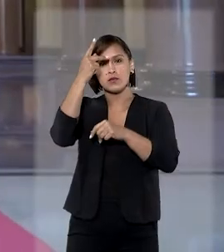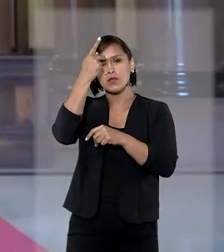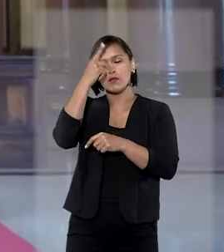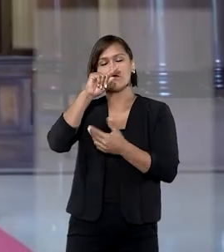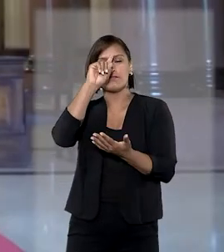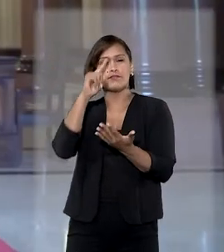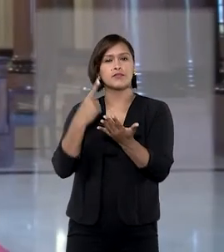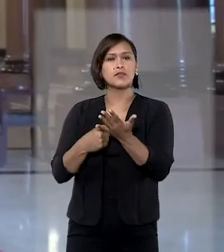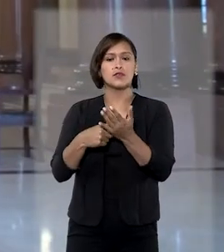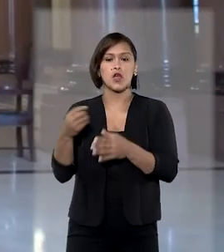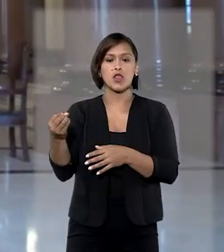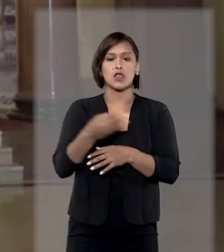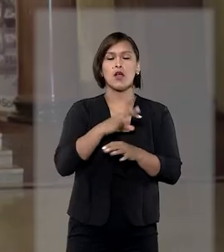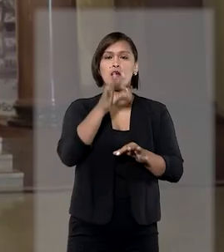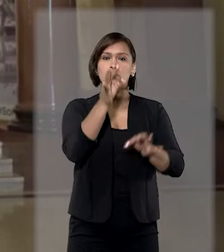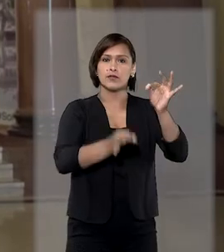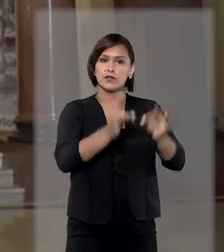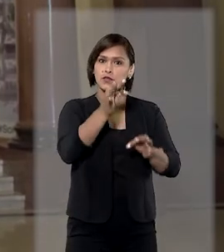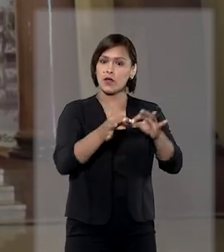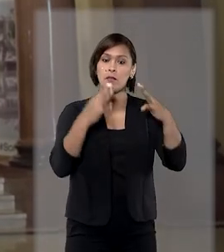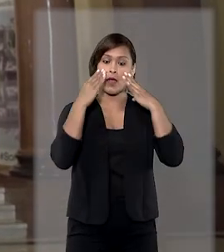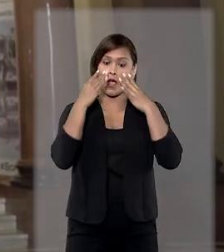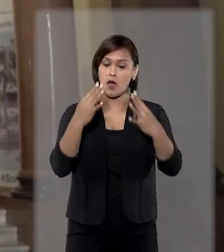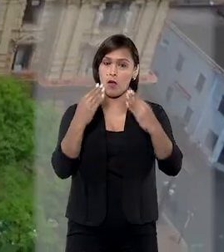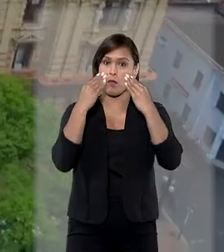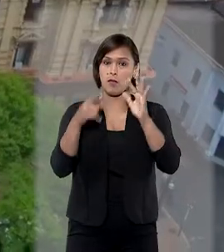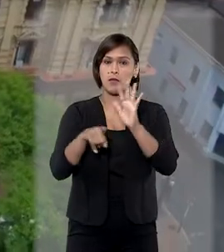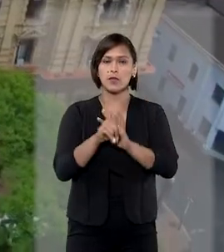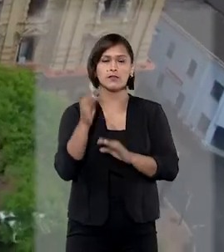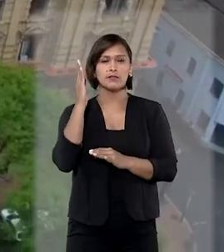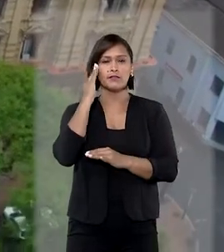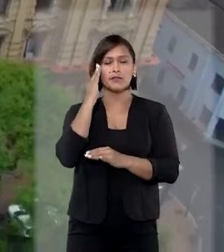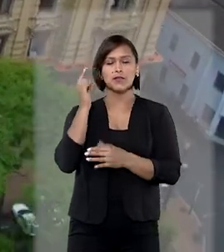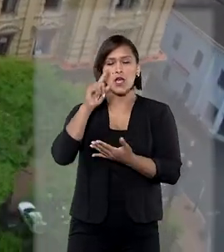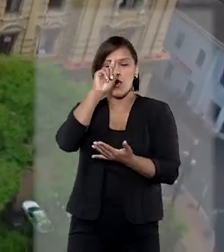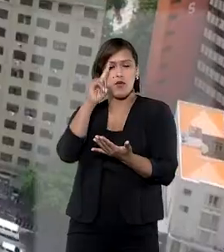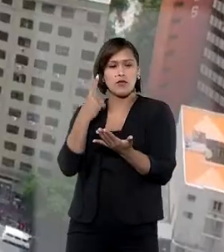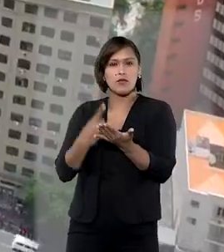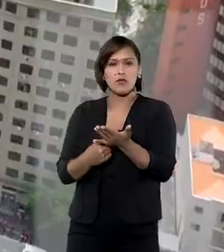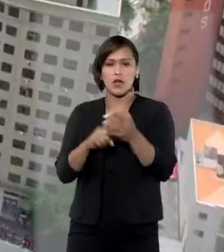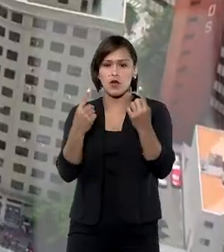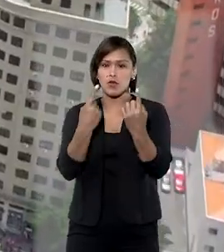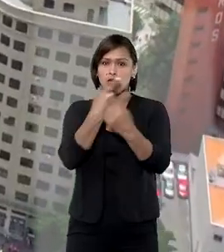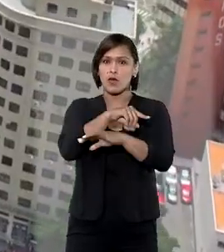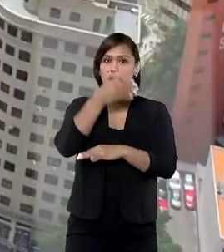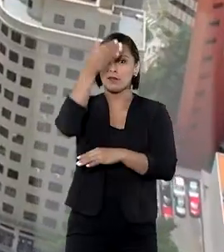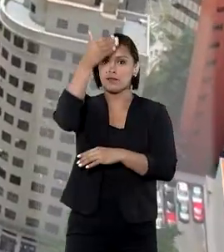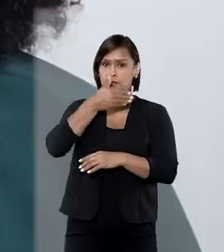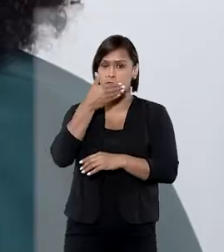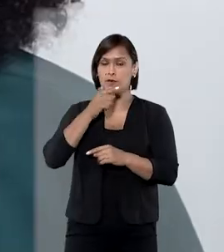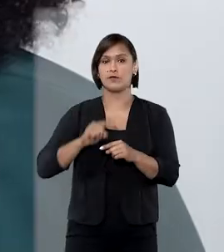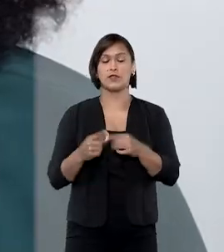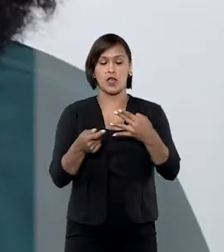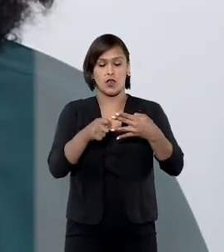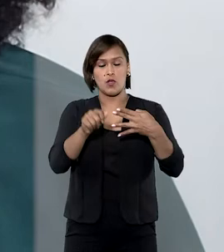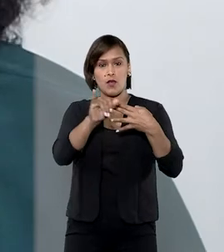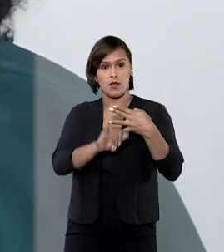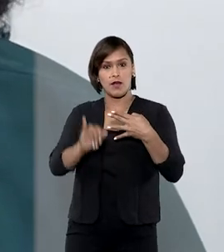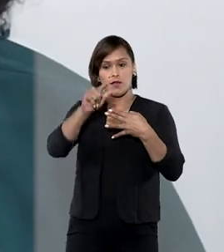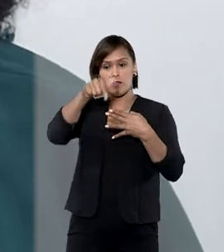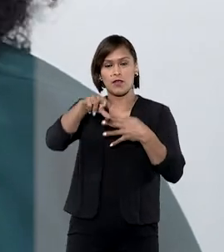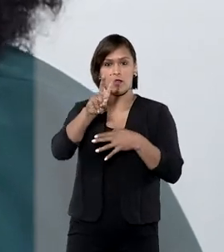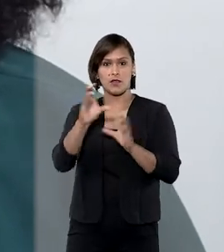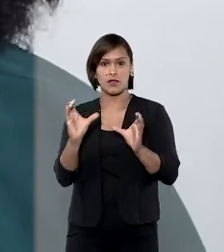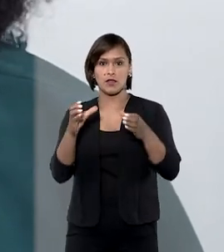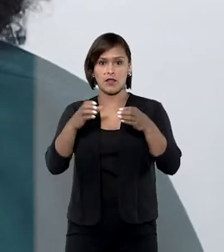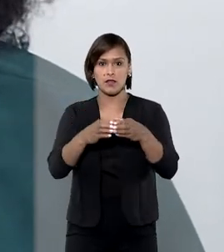Paulo determinou novos julgamentos pelo júri, por entender que os vereditos foram contrários às provas. No agravo interno